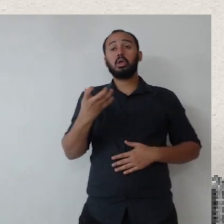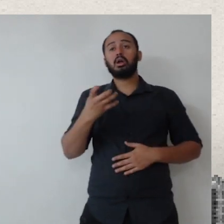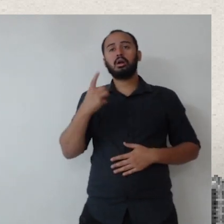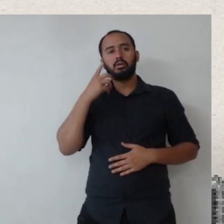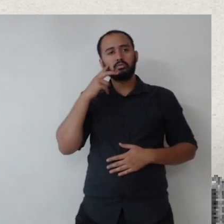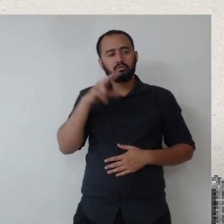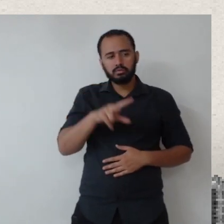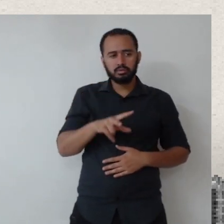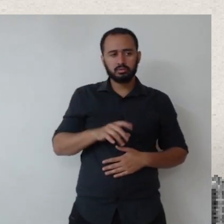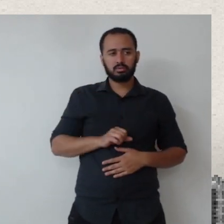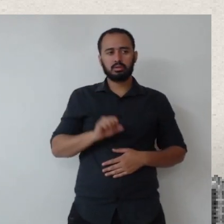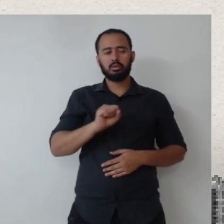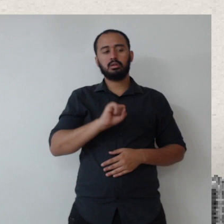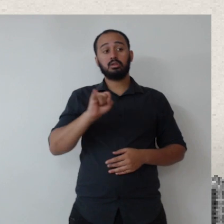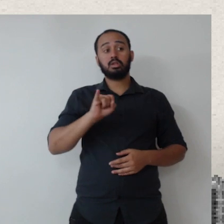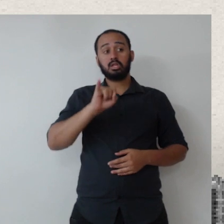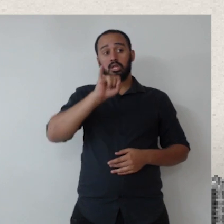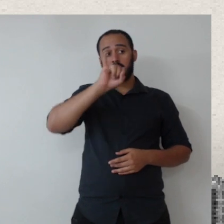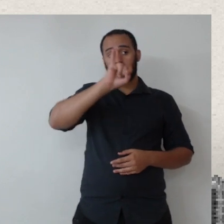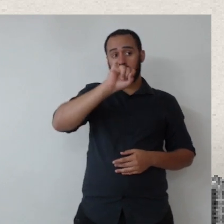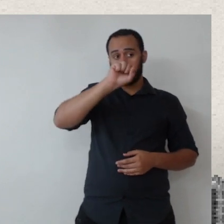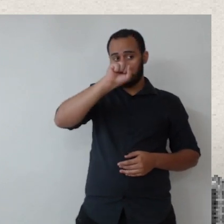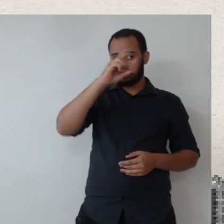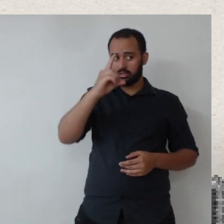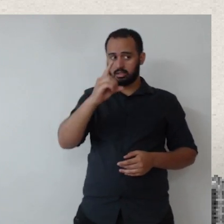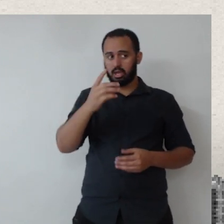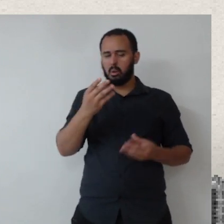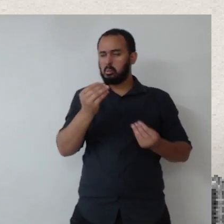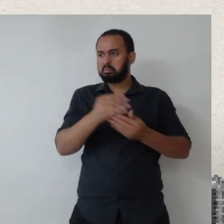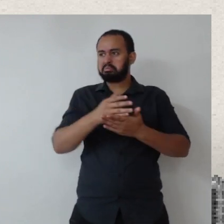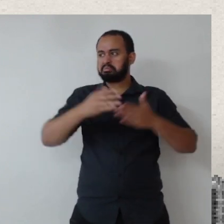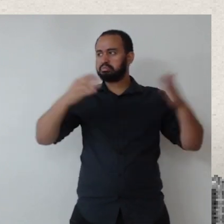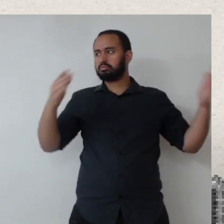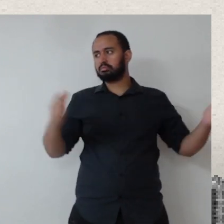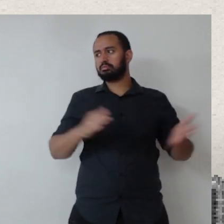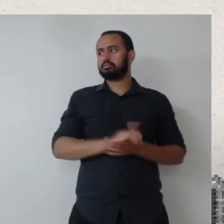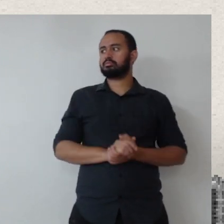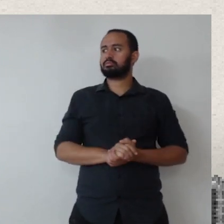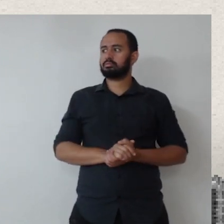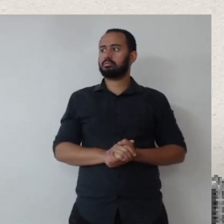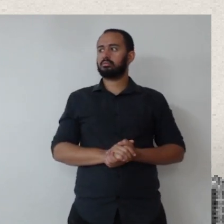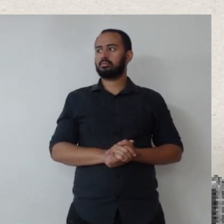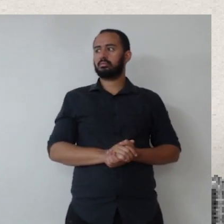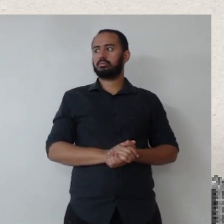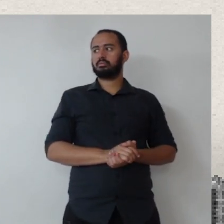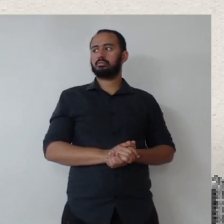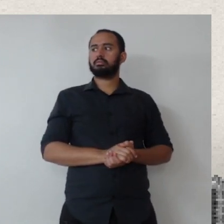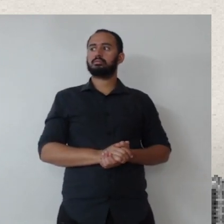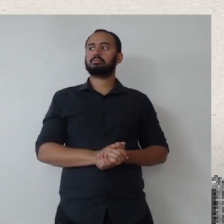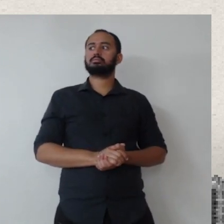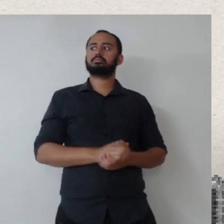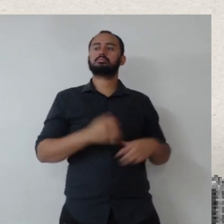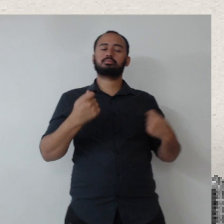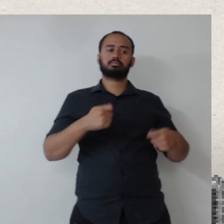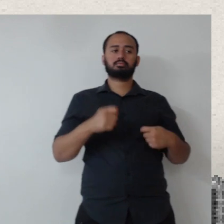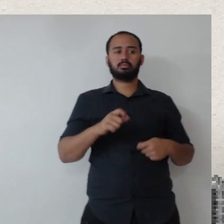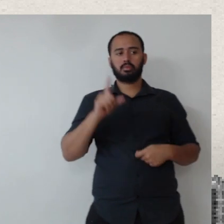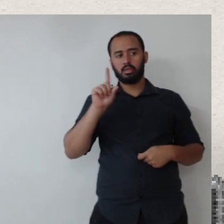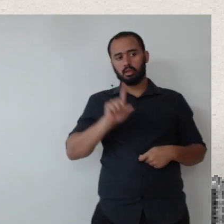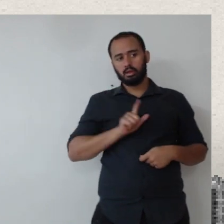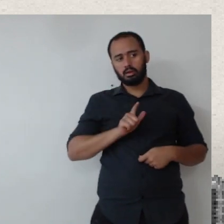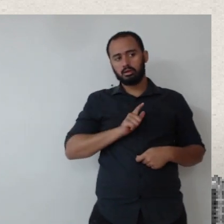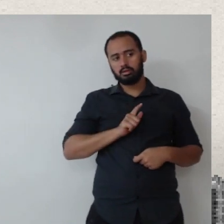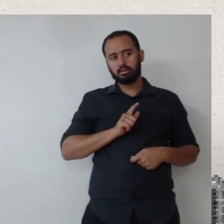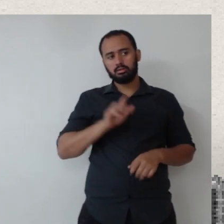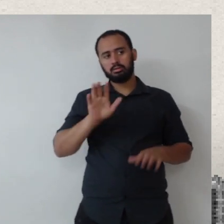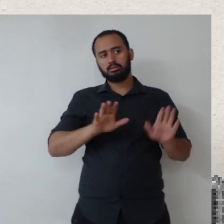a gente quer, né? Dentro do ESG, porque ESG é muito amplo, mas, no geral, é isso, tá? ESG, eu acho que tem que ter essas, de uma